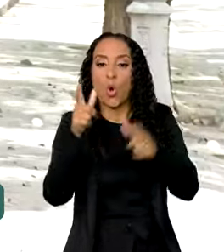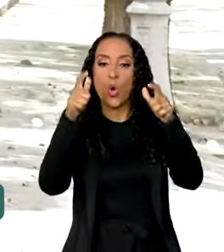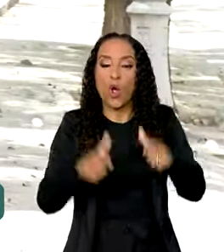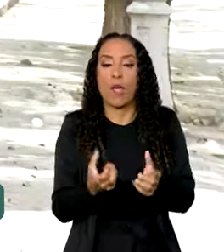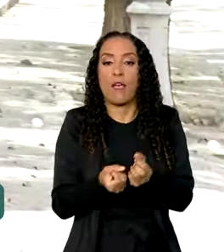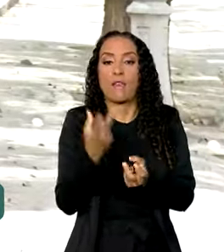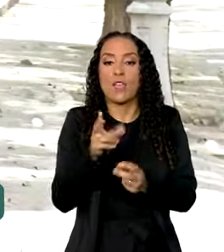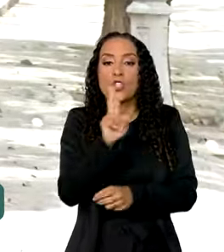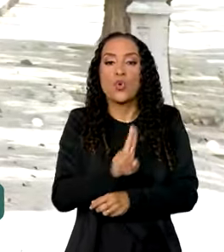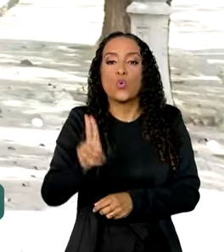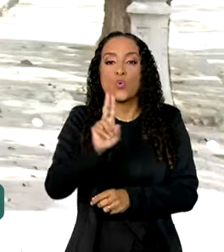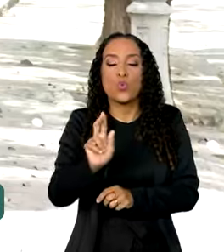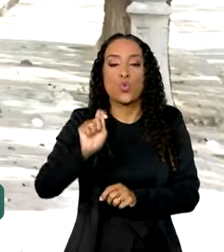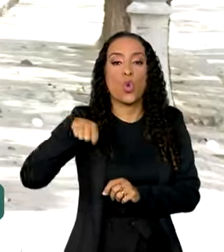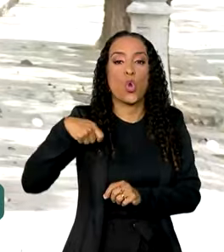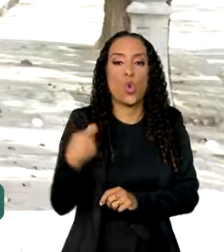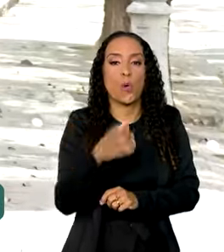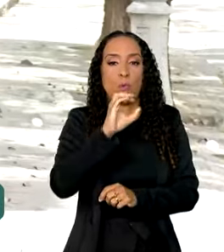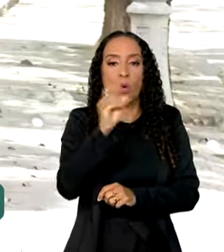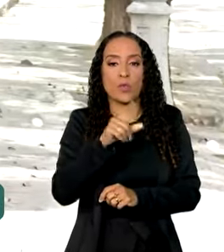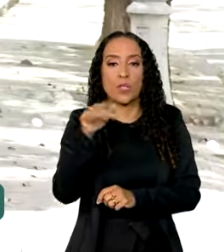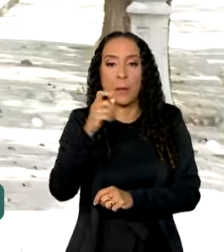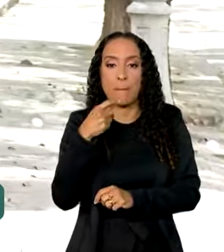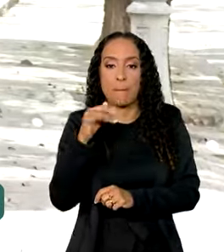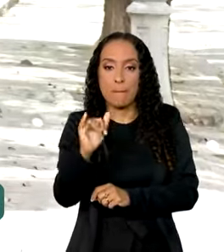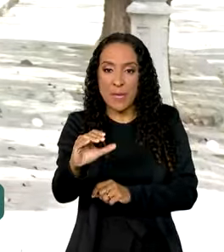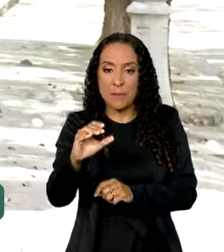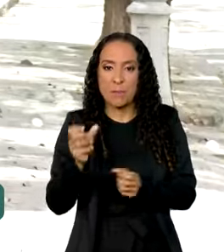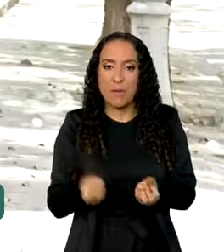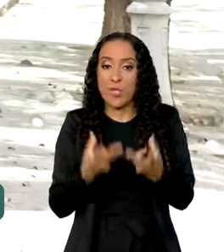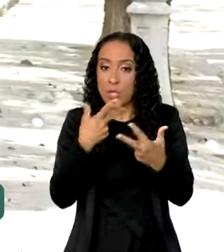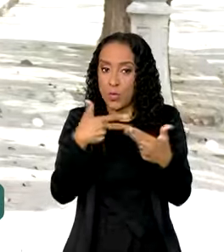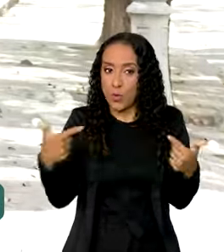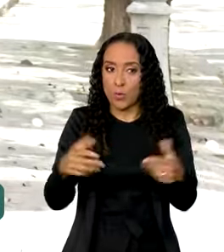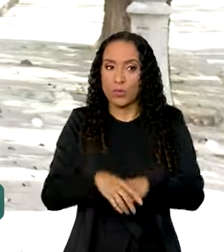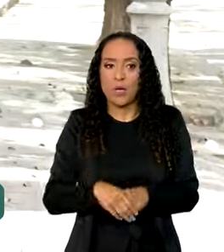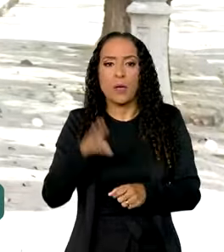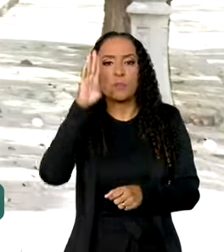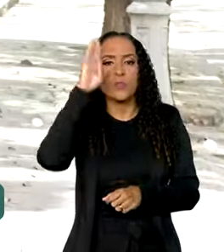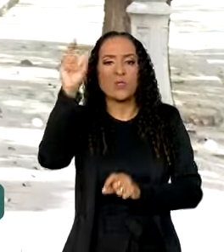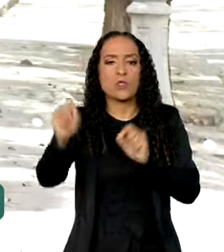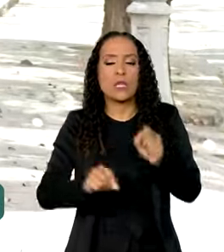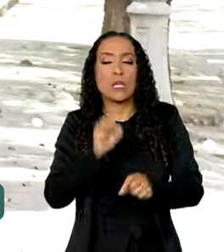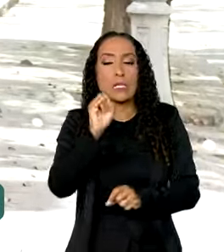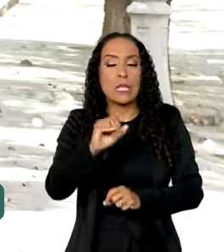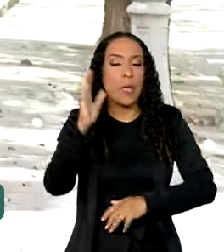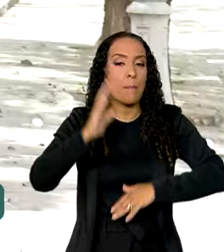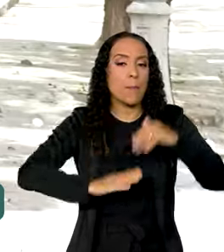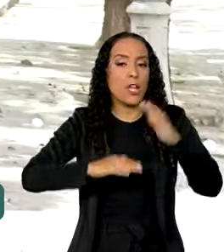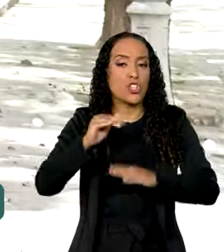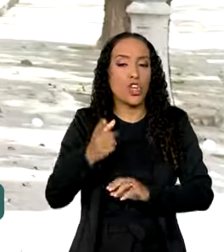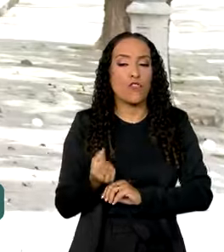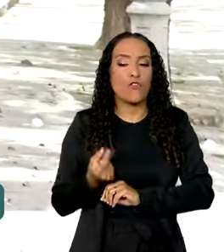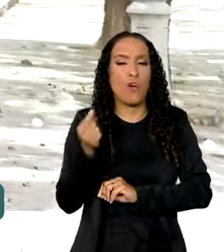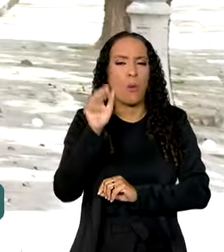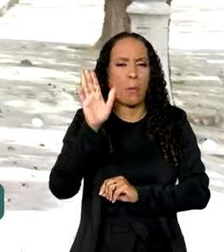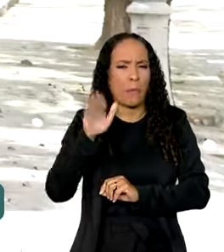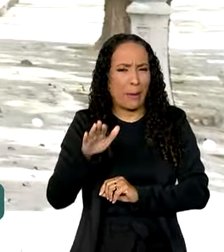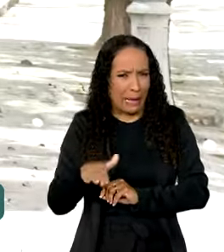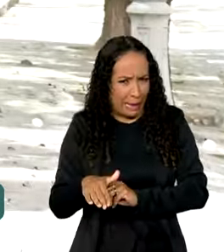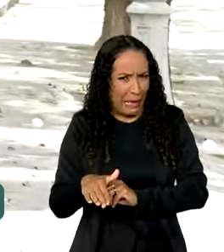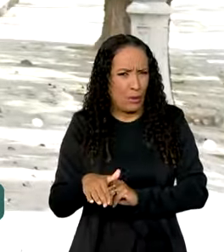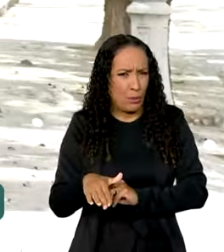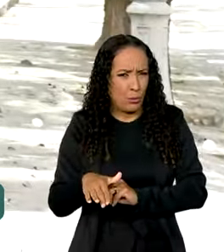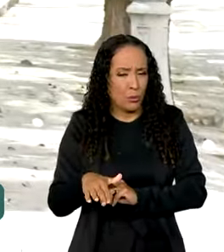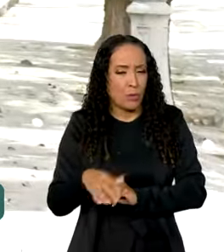usam o nome da marca Nozenpik para vender produtos, principalmente se eles praticam valores muito abaixo do